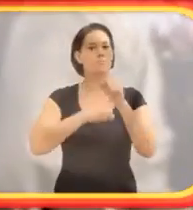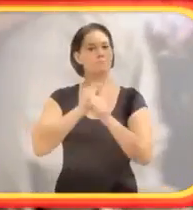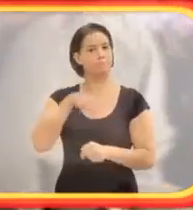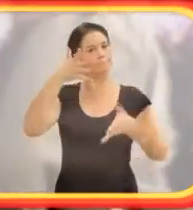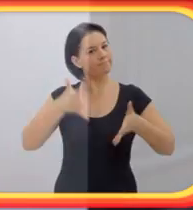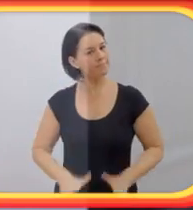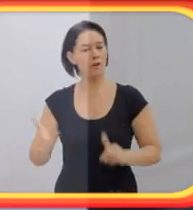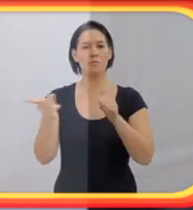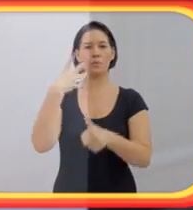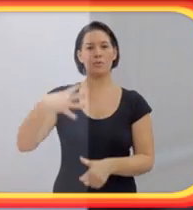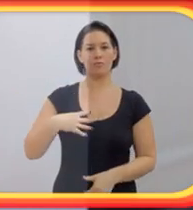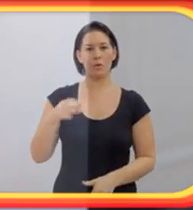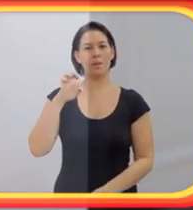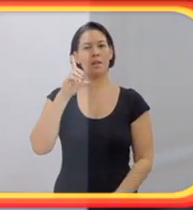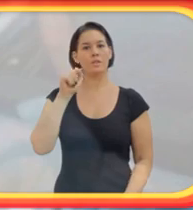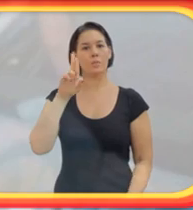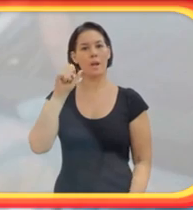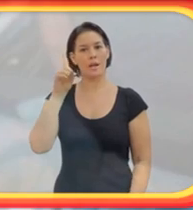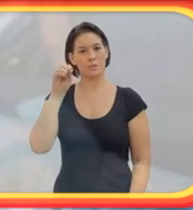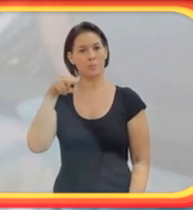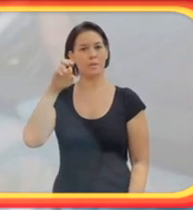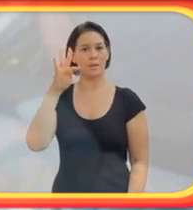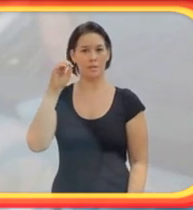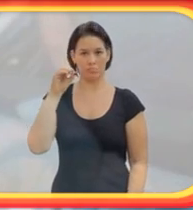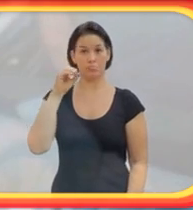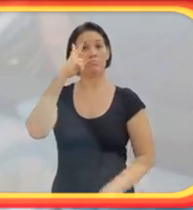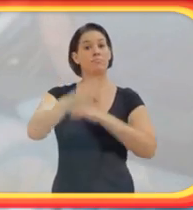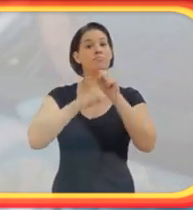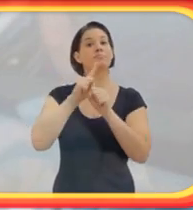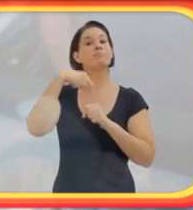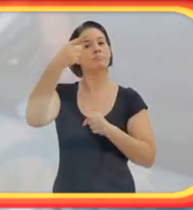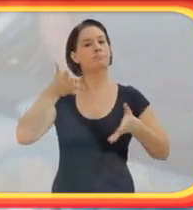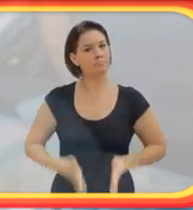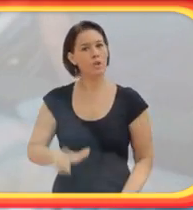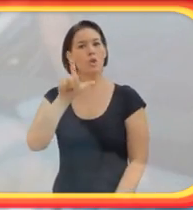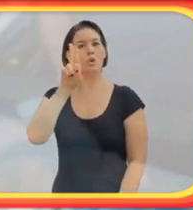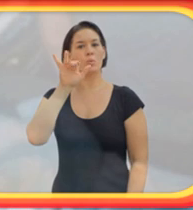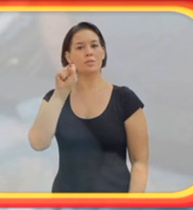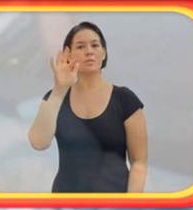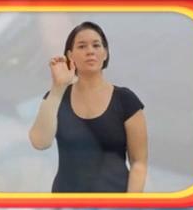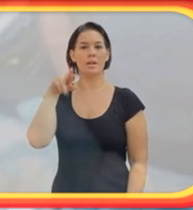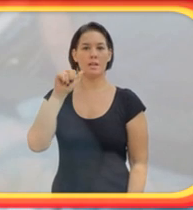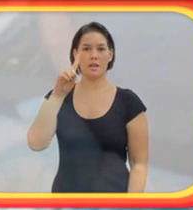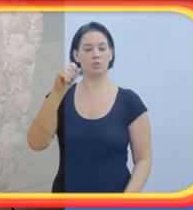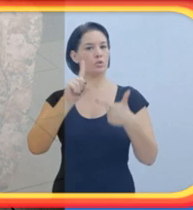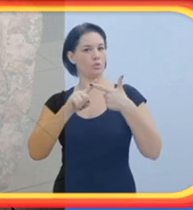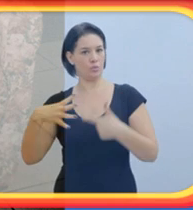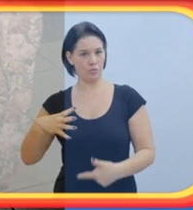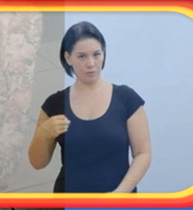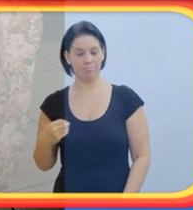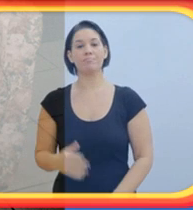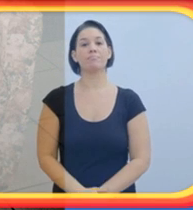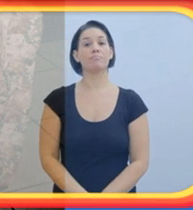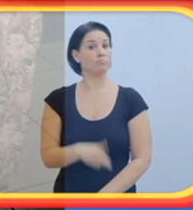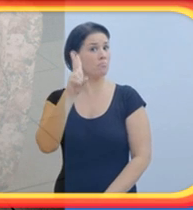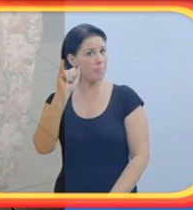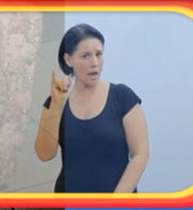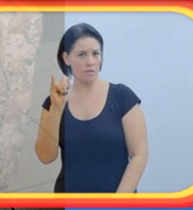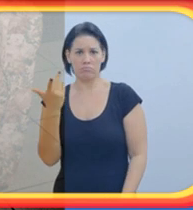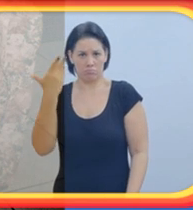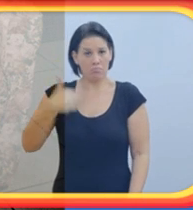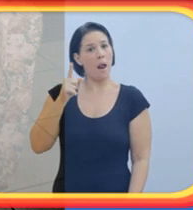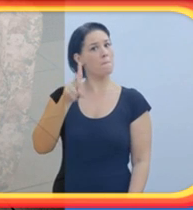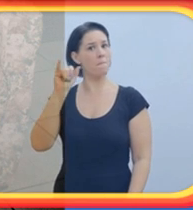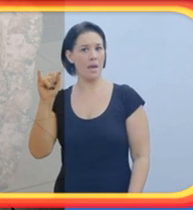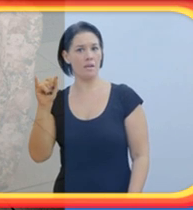Dois anos depois, nasceu o nosso primeiro filho, Eduardinho. Eduardo Meneghelli Neto. Dois anos depois, nasce o nosso segundo filho, Luiz